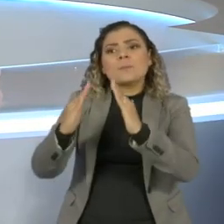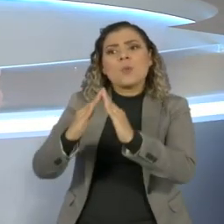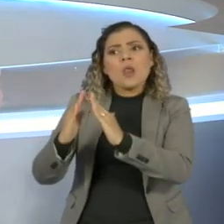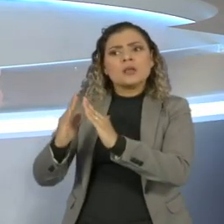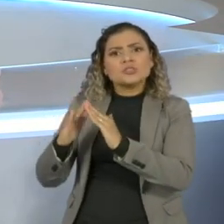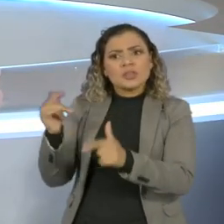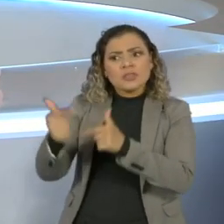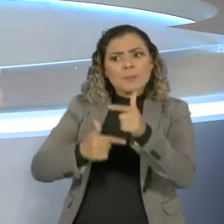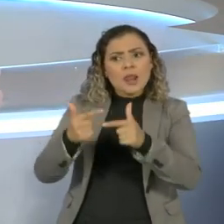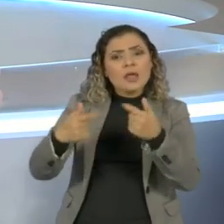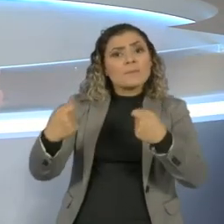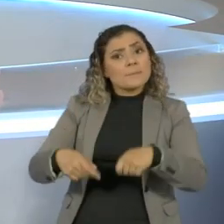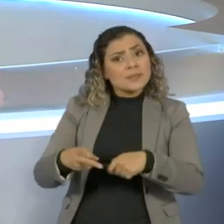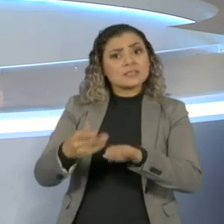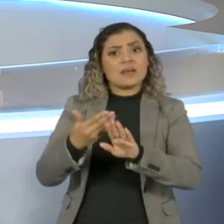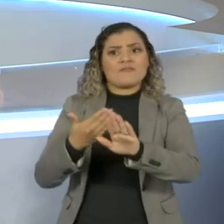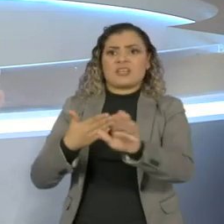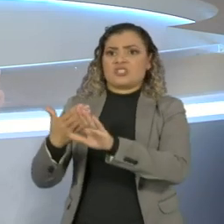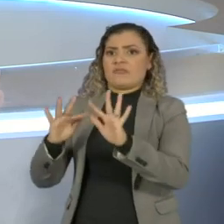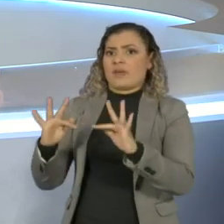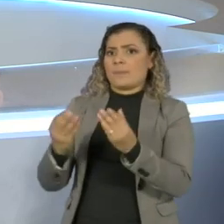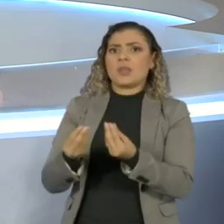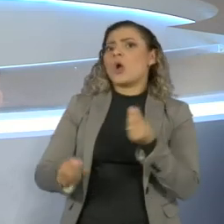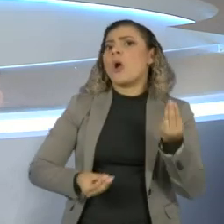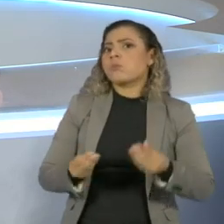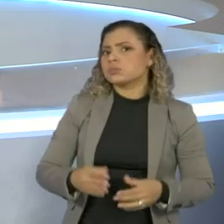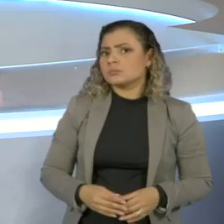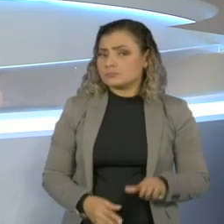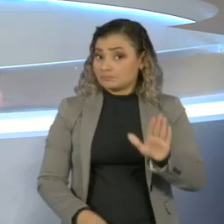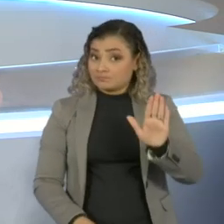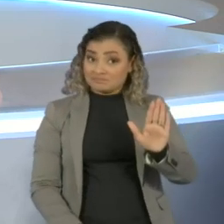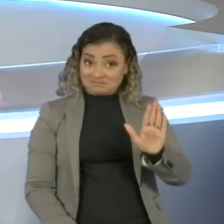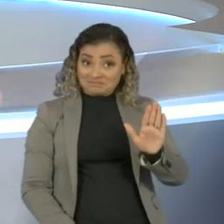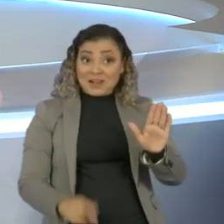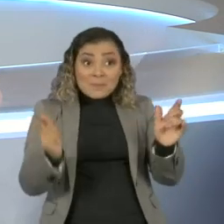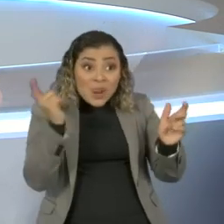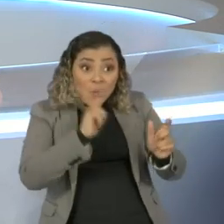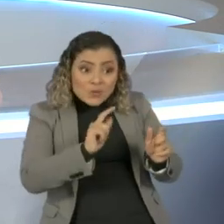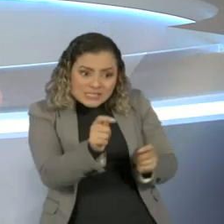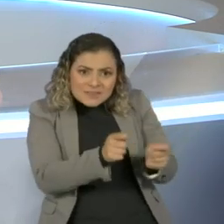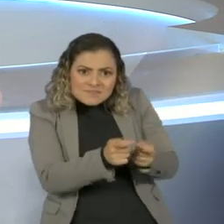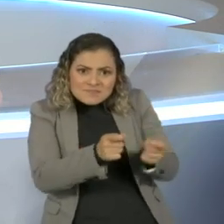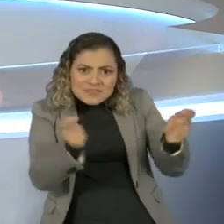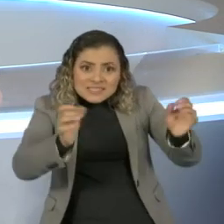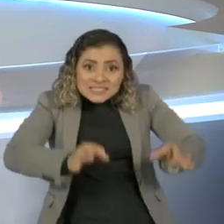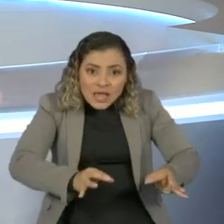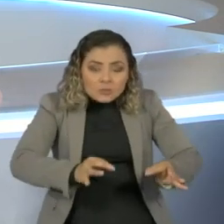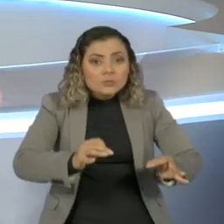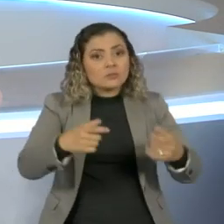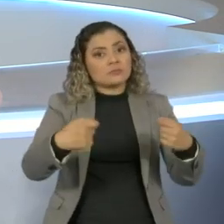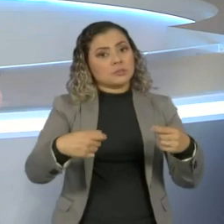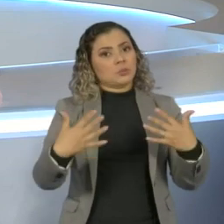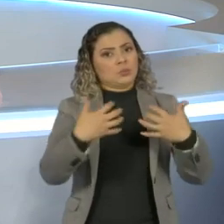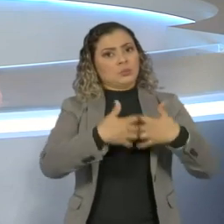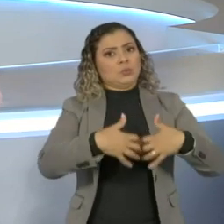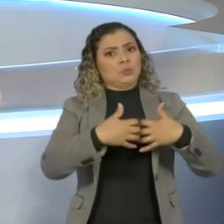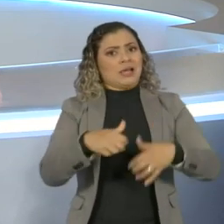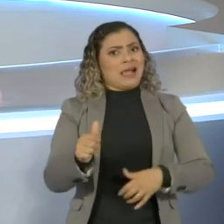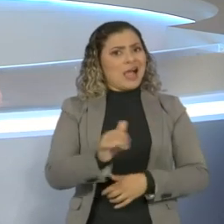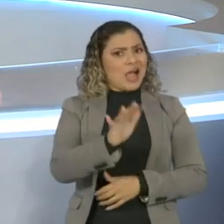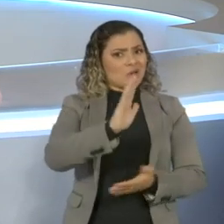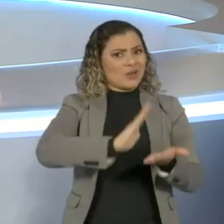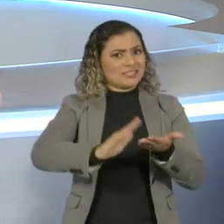trabalhando e precisa se manter em isolamento social. Mas para tudo isso dar certo, é necessário uma estrutura complexa e cara.